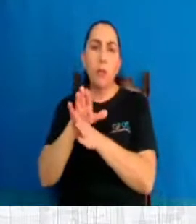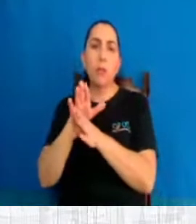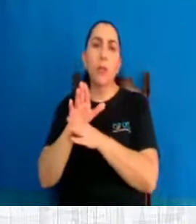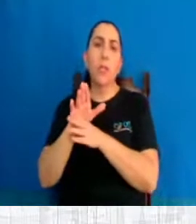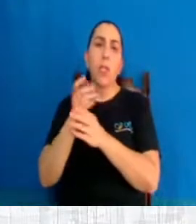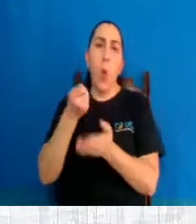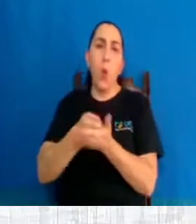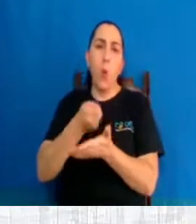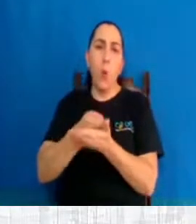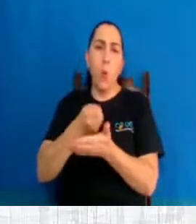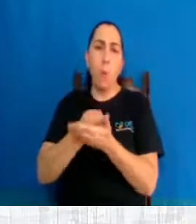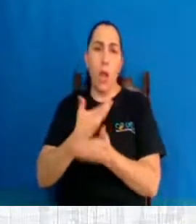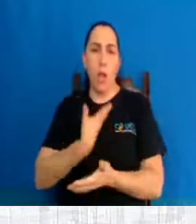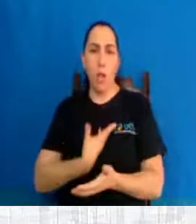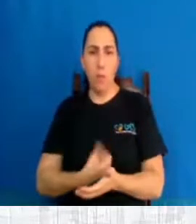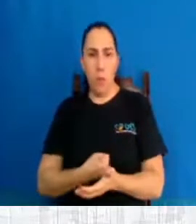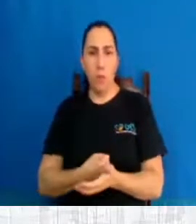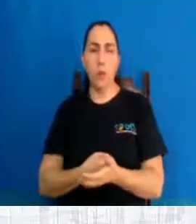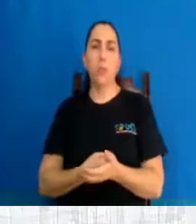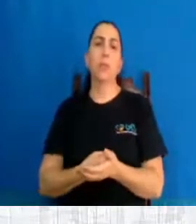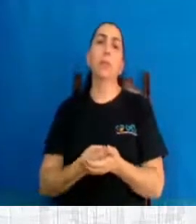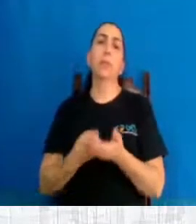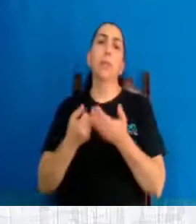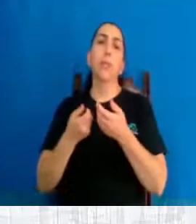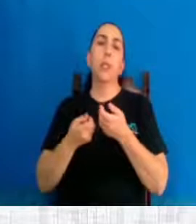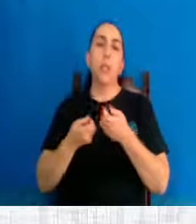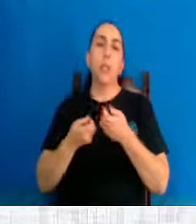da punição devem contribuir com a manutenção financeira da criança. até o teste.